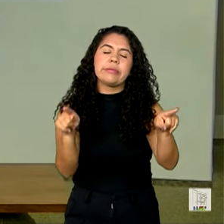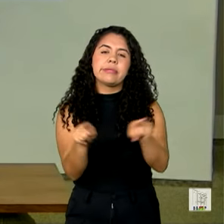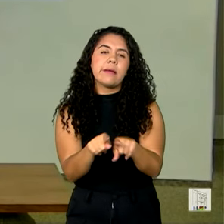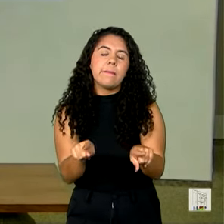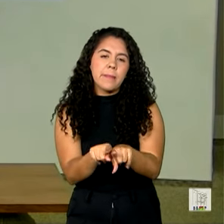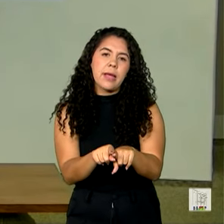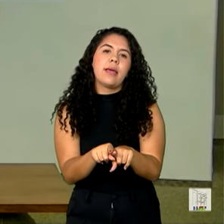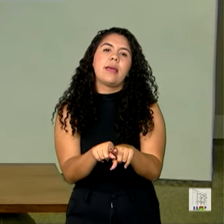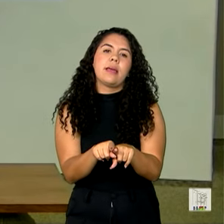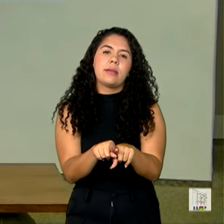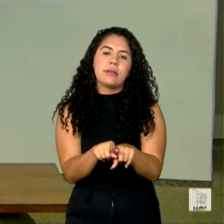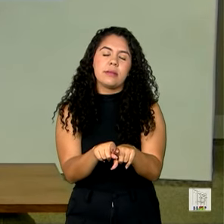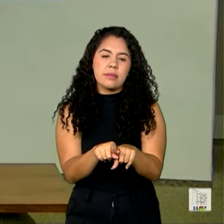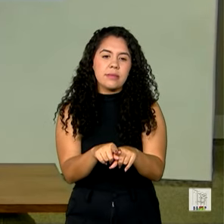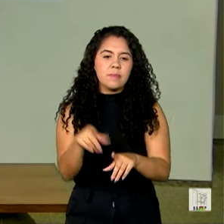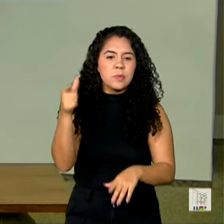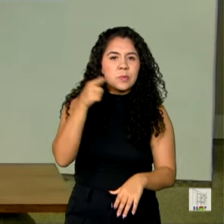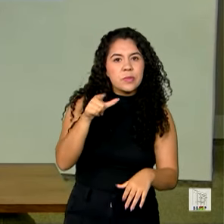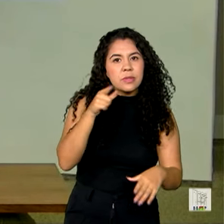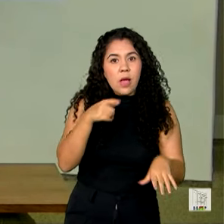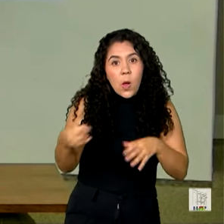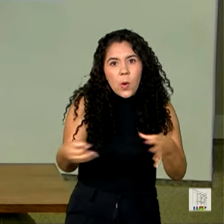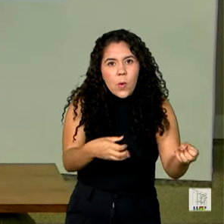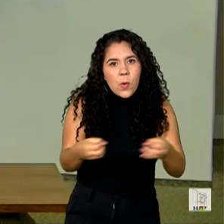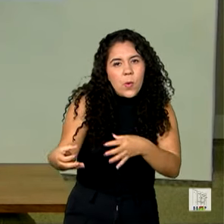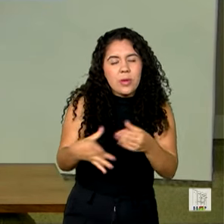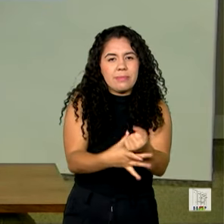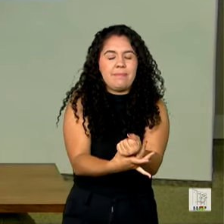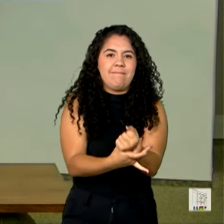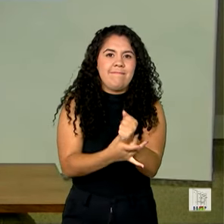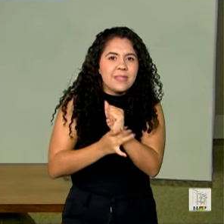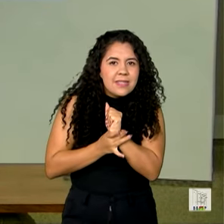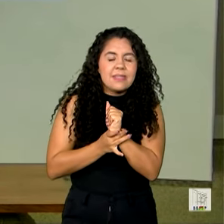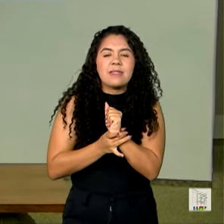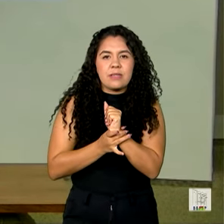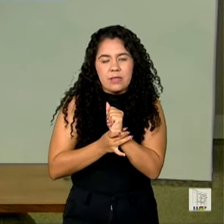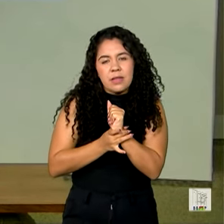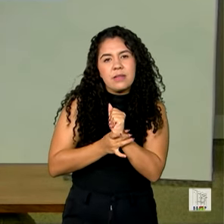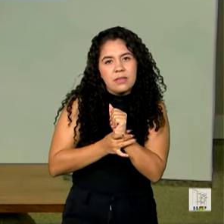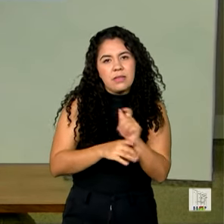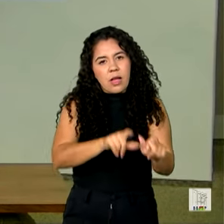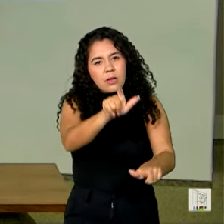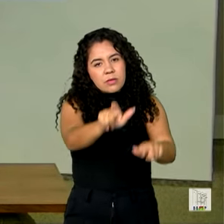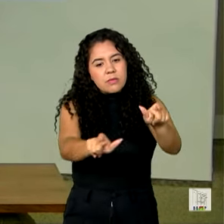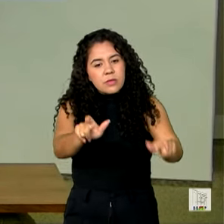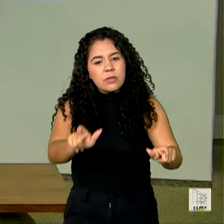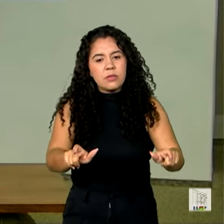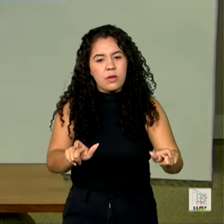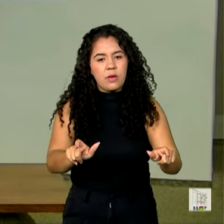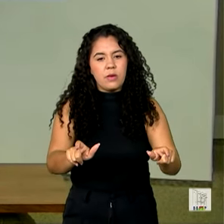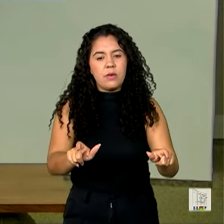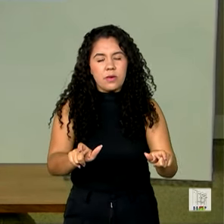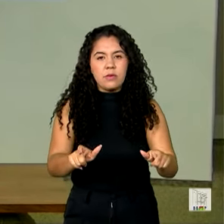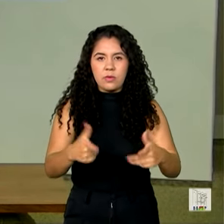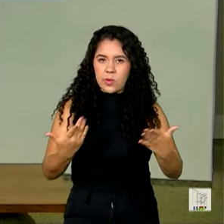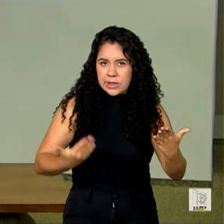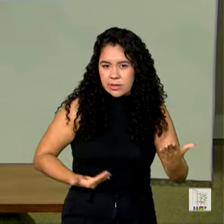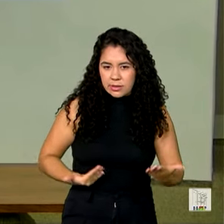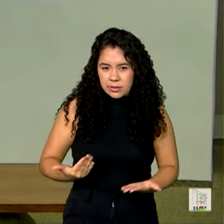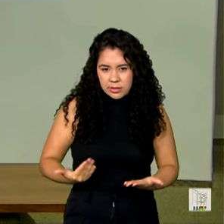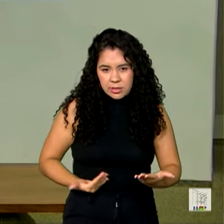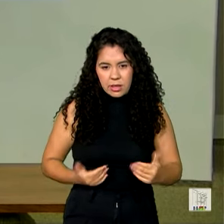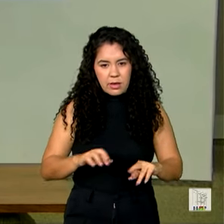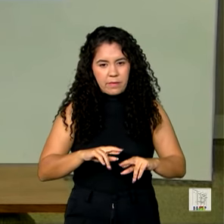atualizada e segura, garantindo aos usuários o serviço